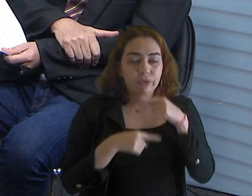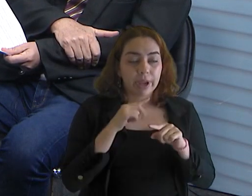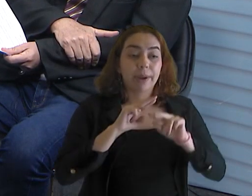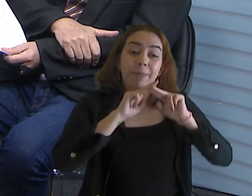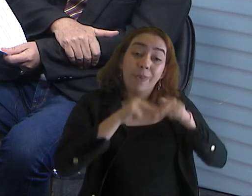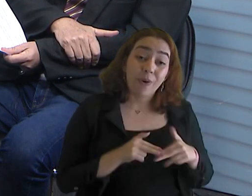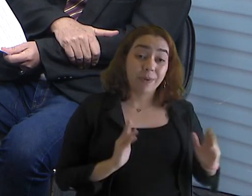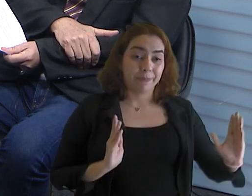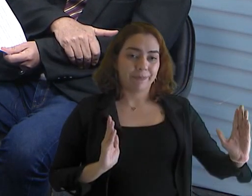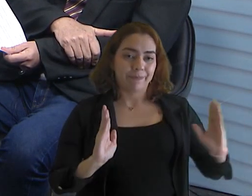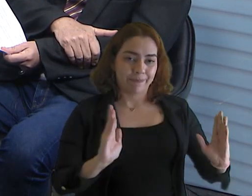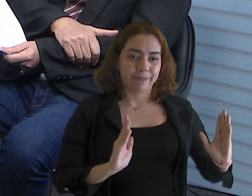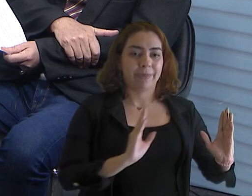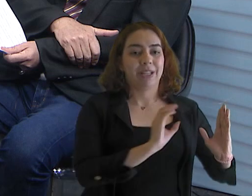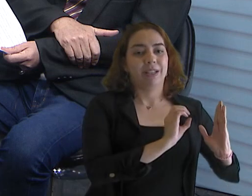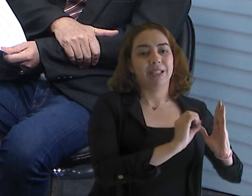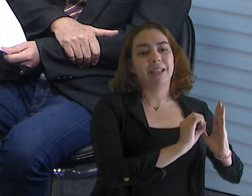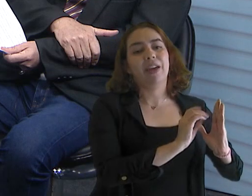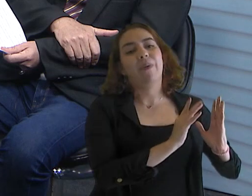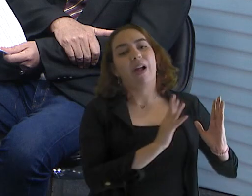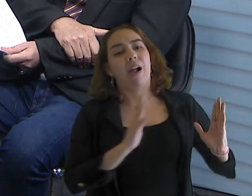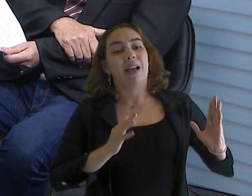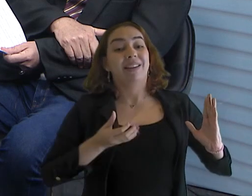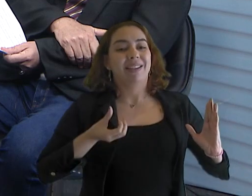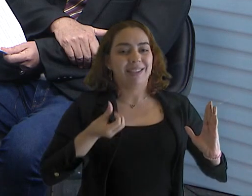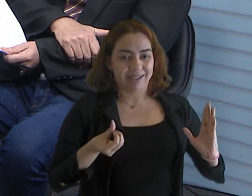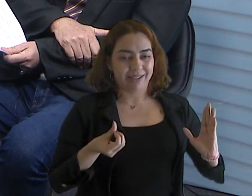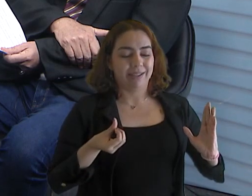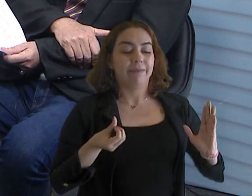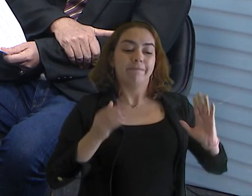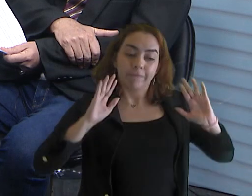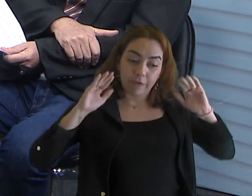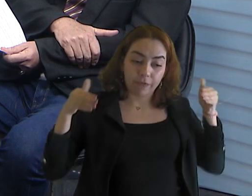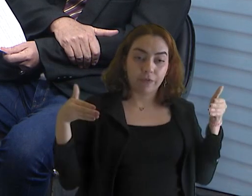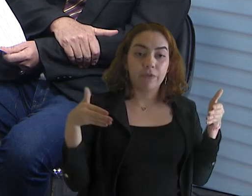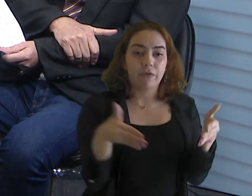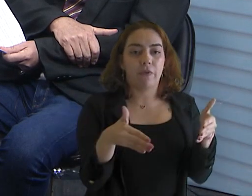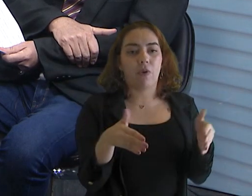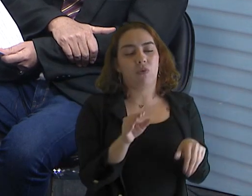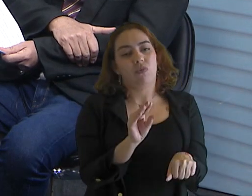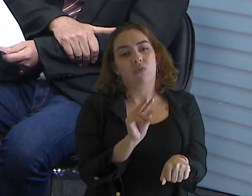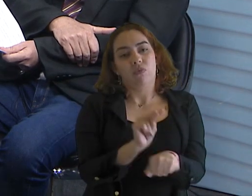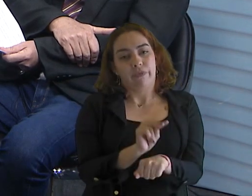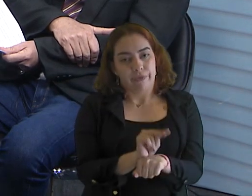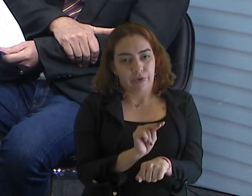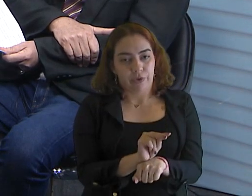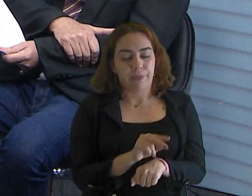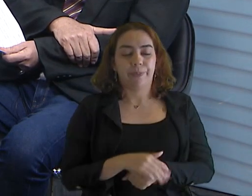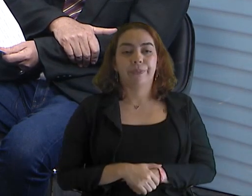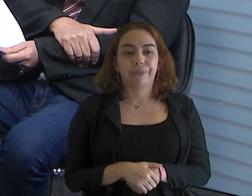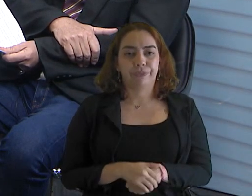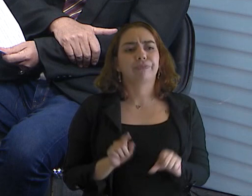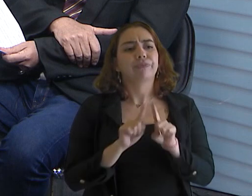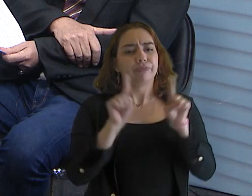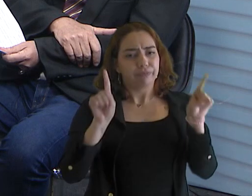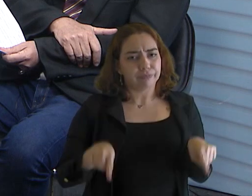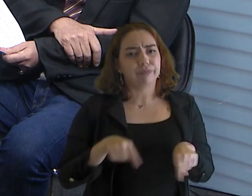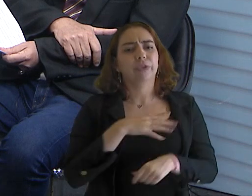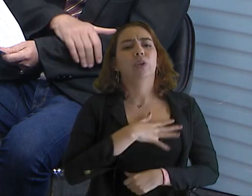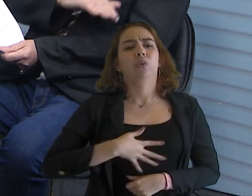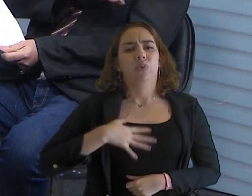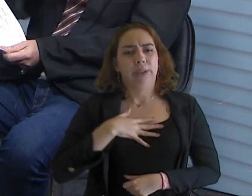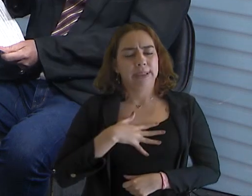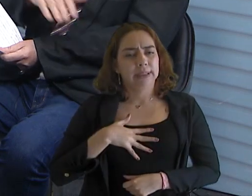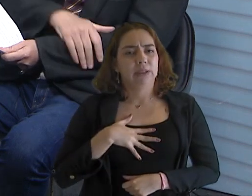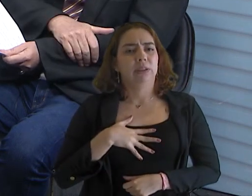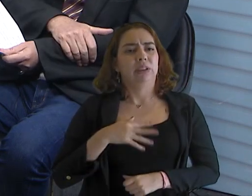e direcionar boa parte das nossas fiscalizações para esse projeto. Isso é muito importante. Eu acho que essa prioridade que o senhor estabelece